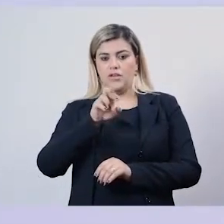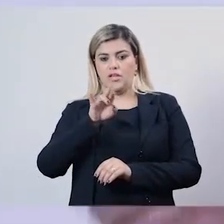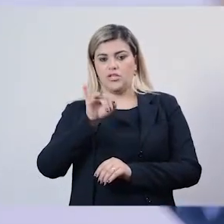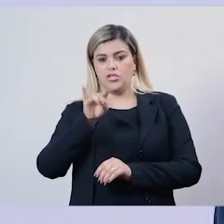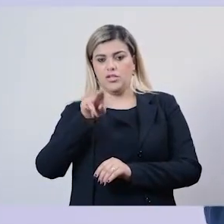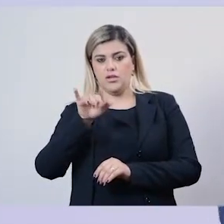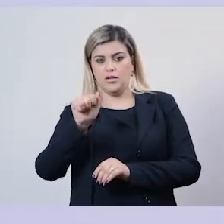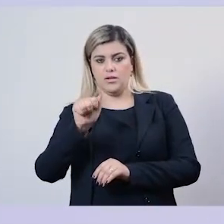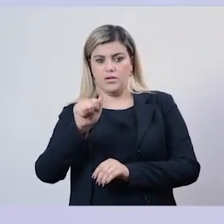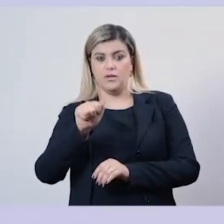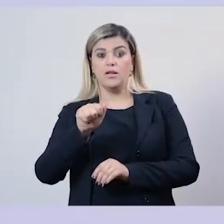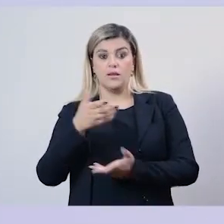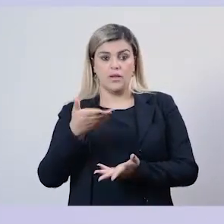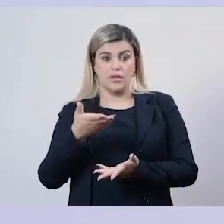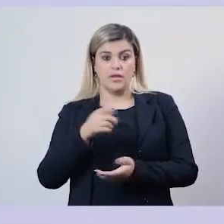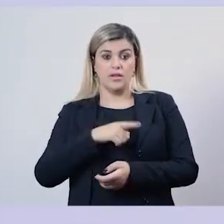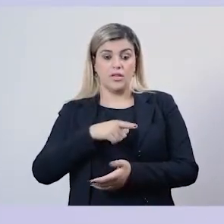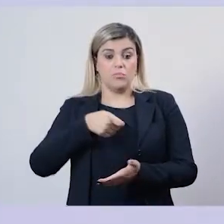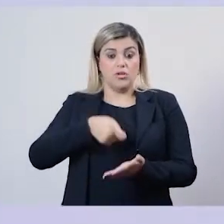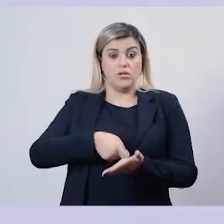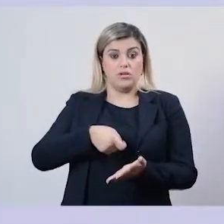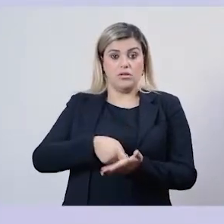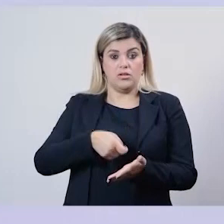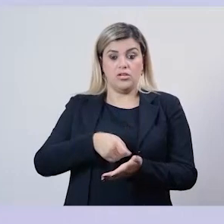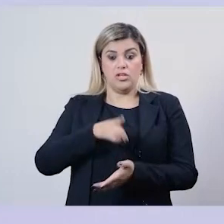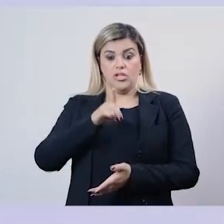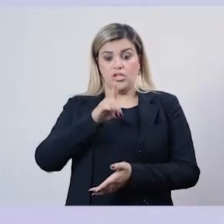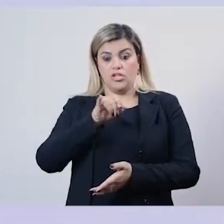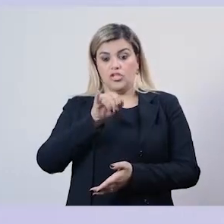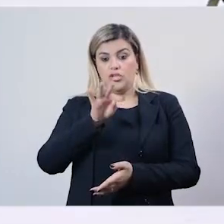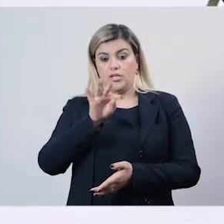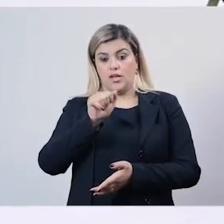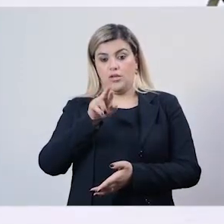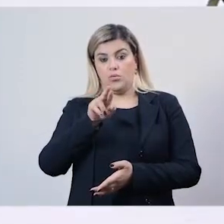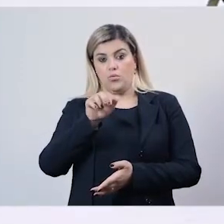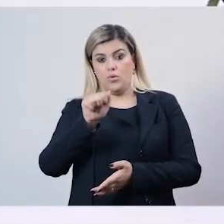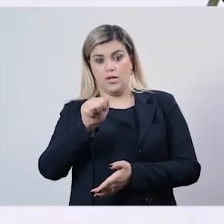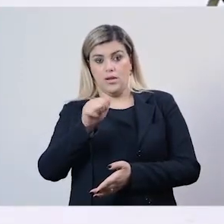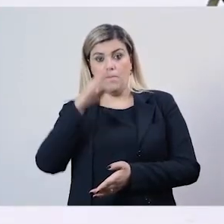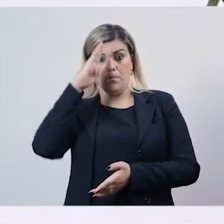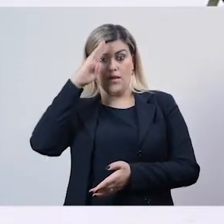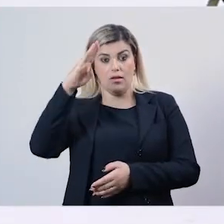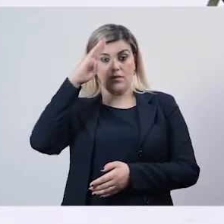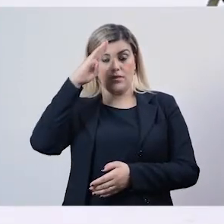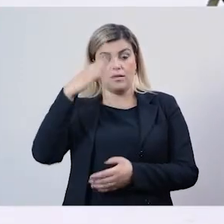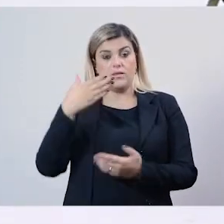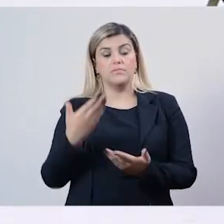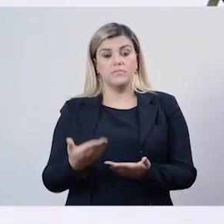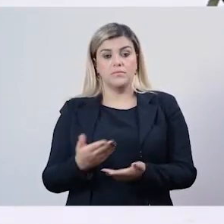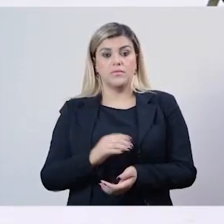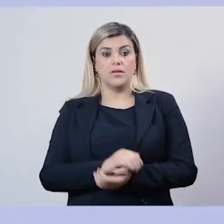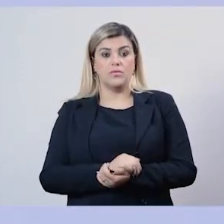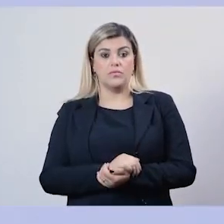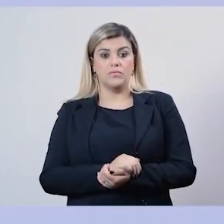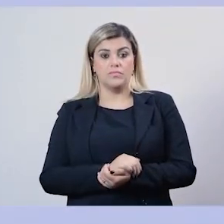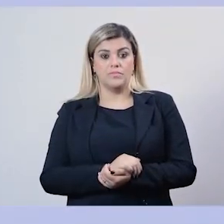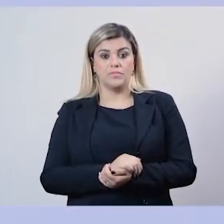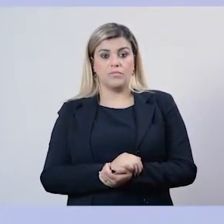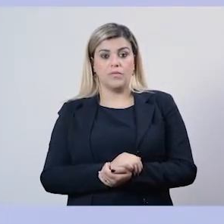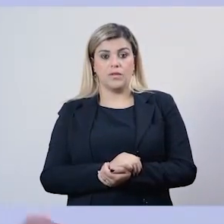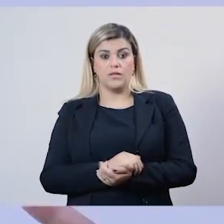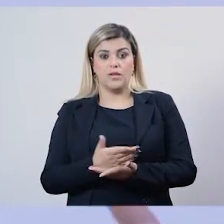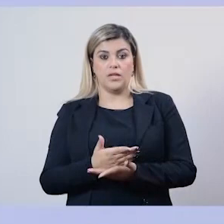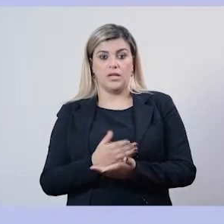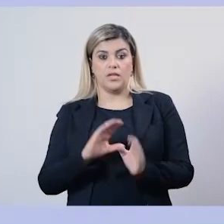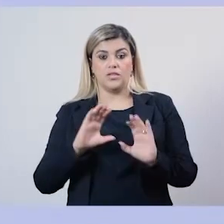ainda. Não estava naquela fase do AI-5, mas ainda era... E os ofícios descobertos de 2011 permitiram